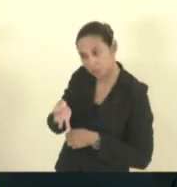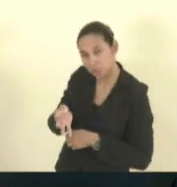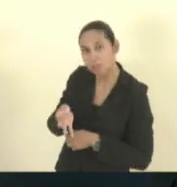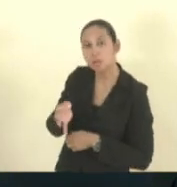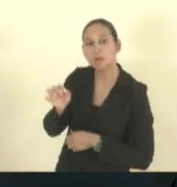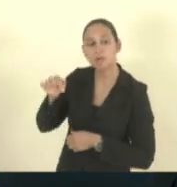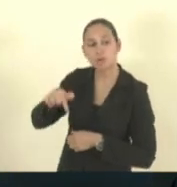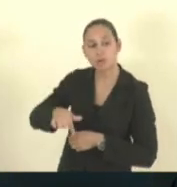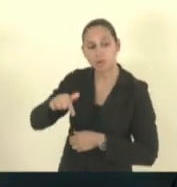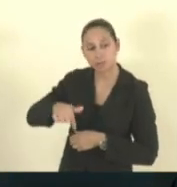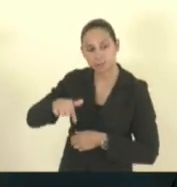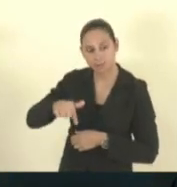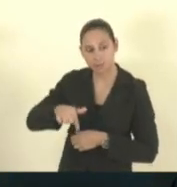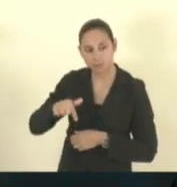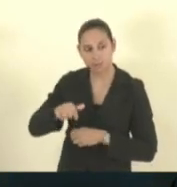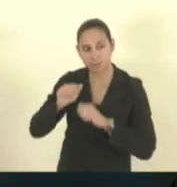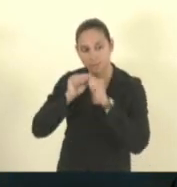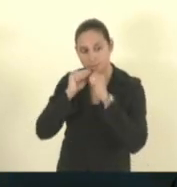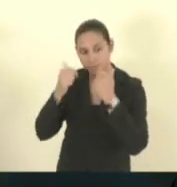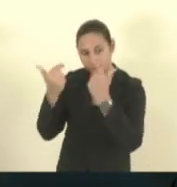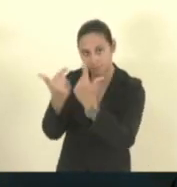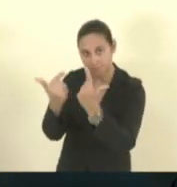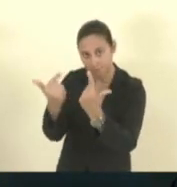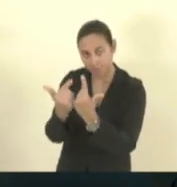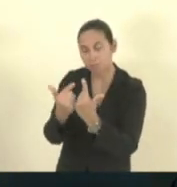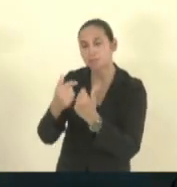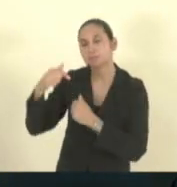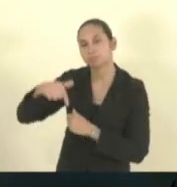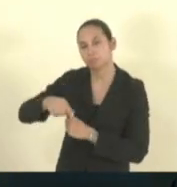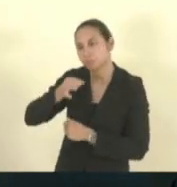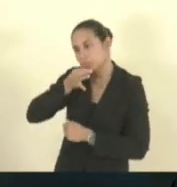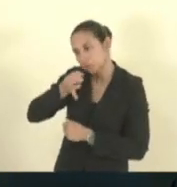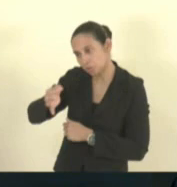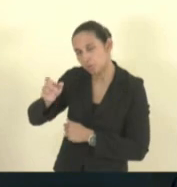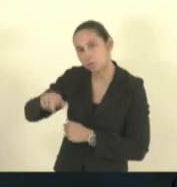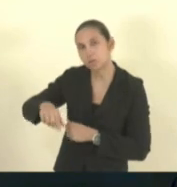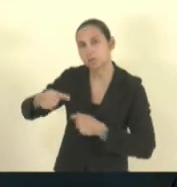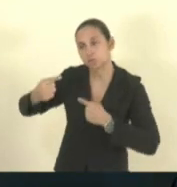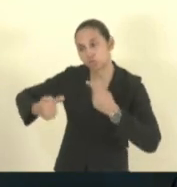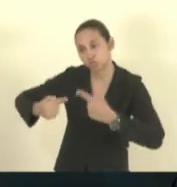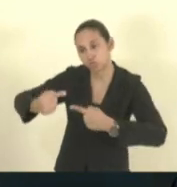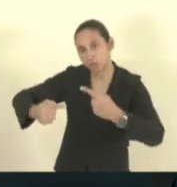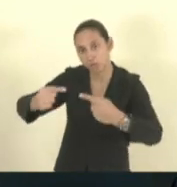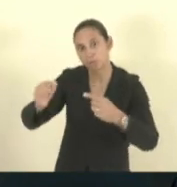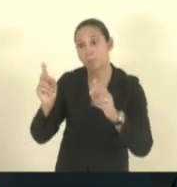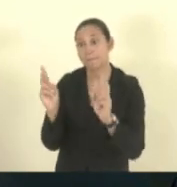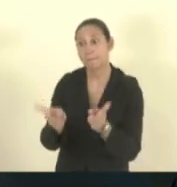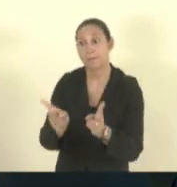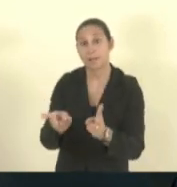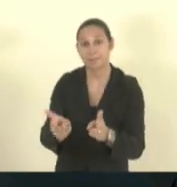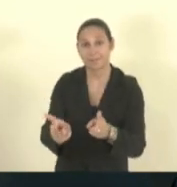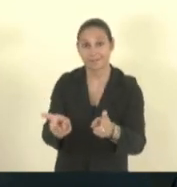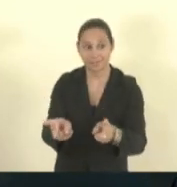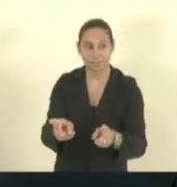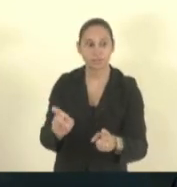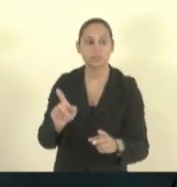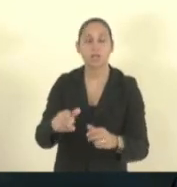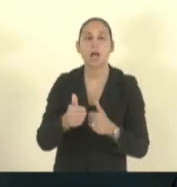canal aqui de diálogo permanente até para que a gente possa acompanhar os processos